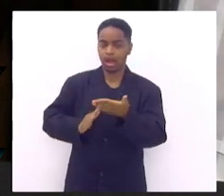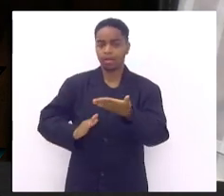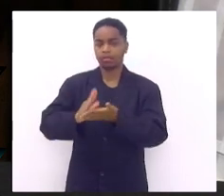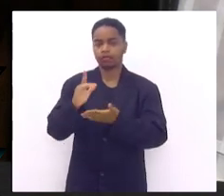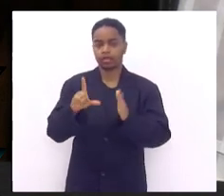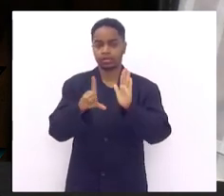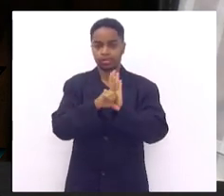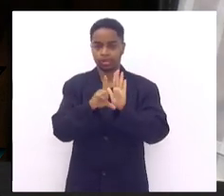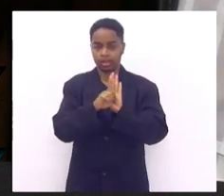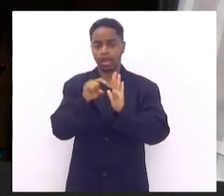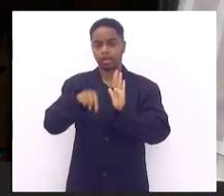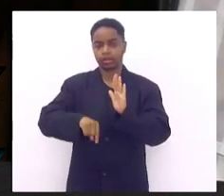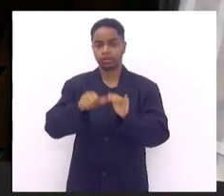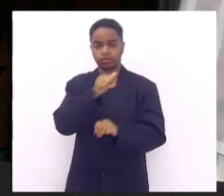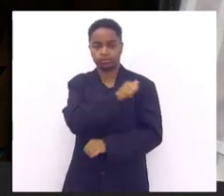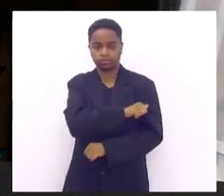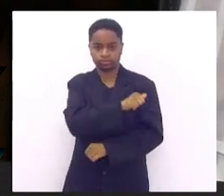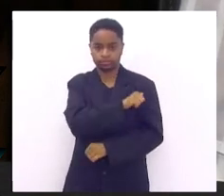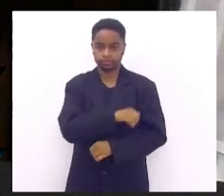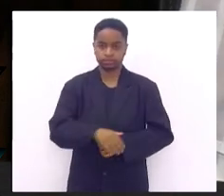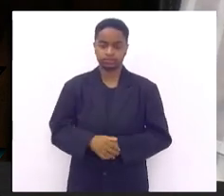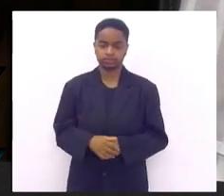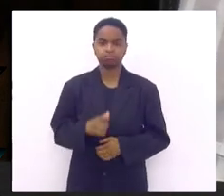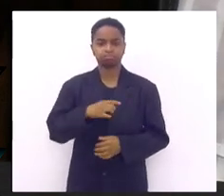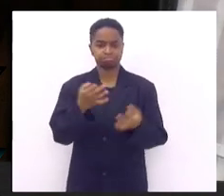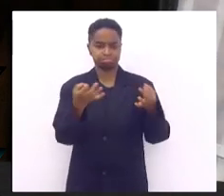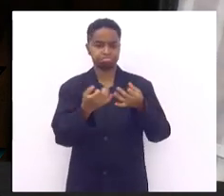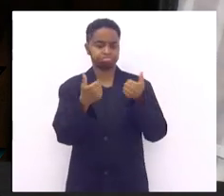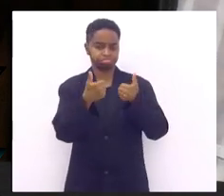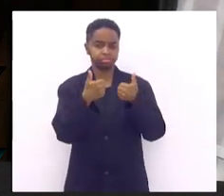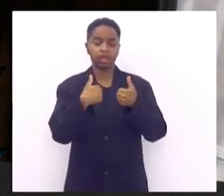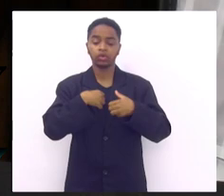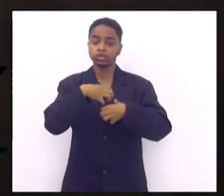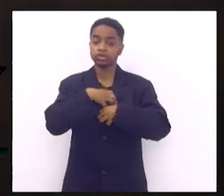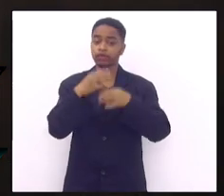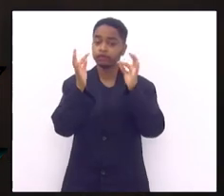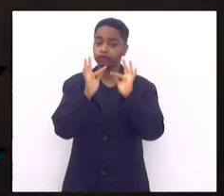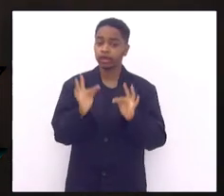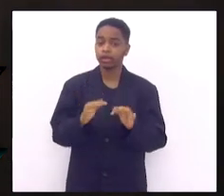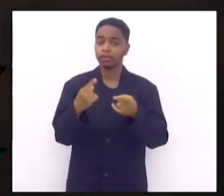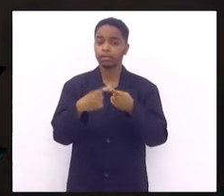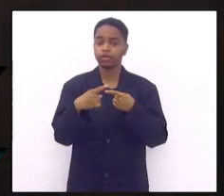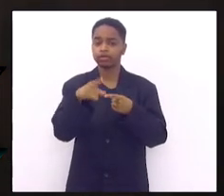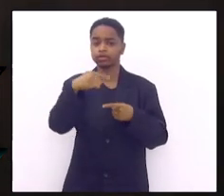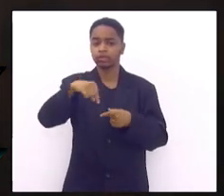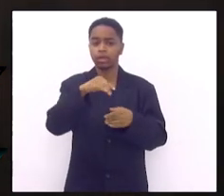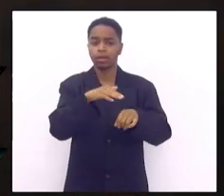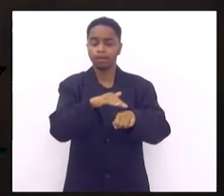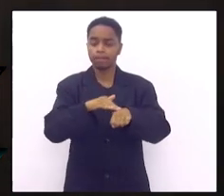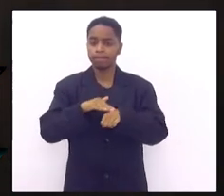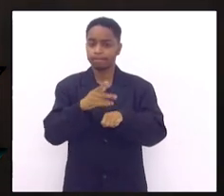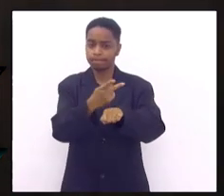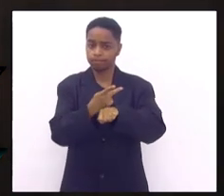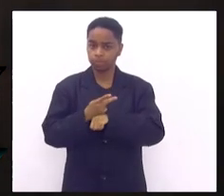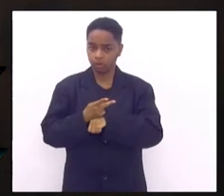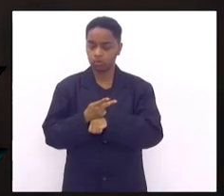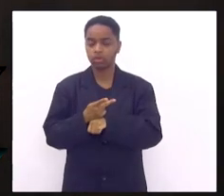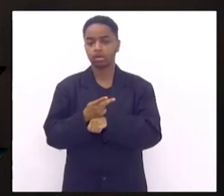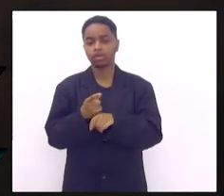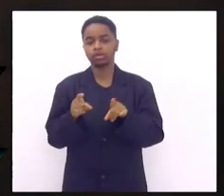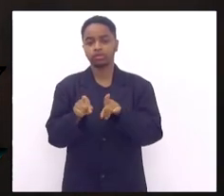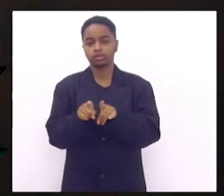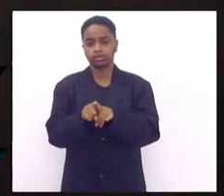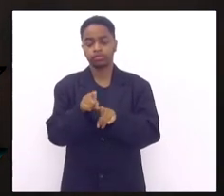lei aqui para o estado do Rio de Janeiro com certeza Luiz e fico muito feliz de ter essa demanda como eu falei e